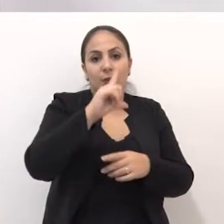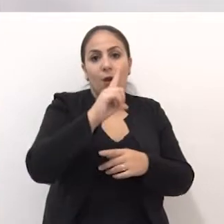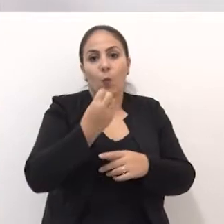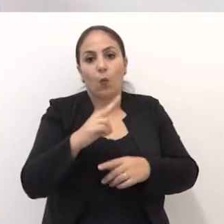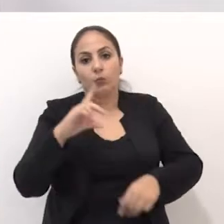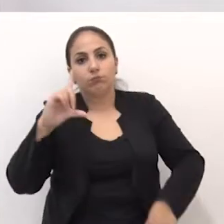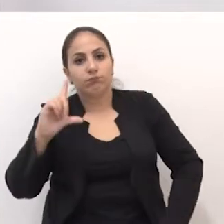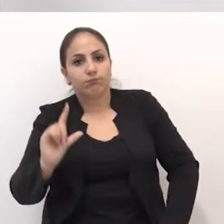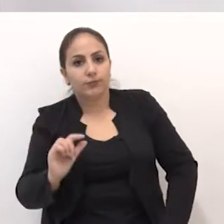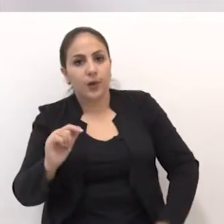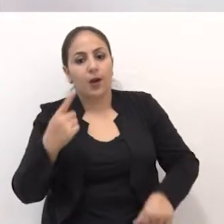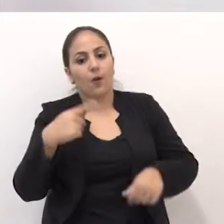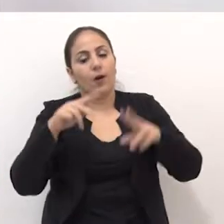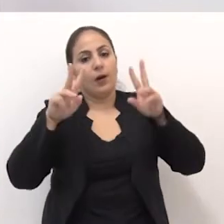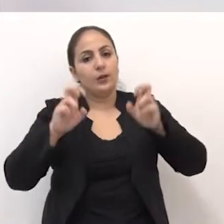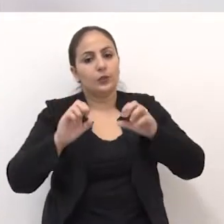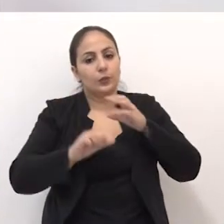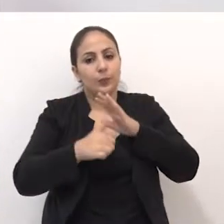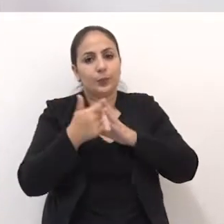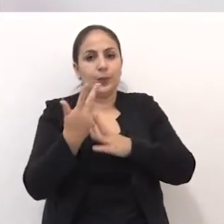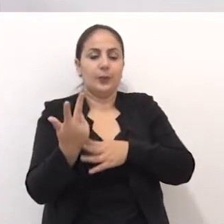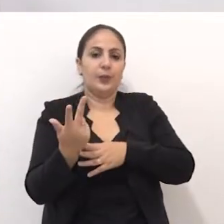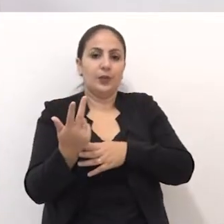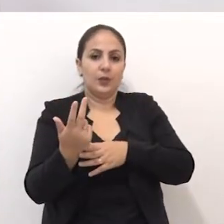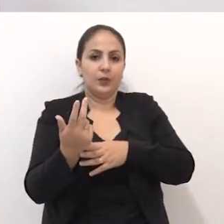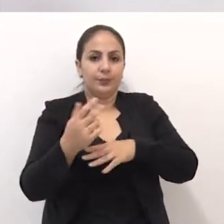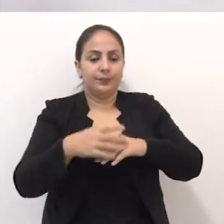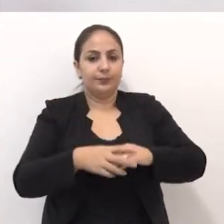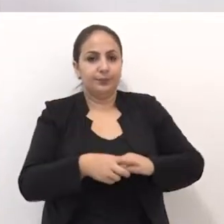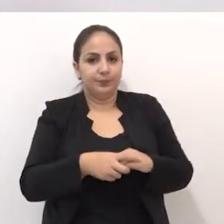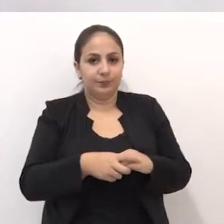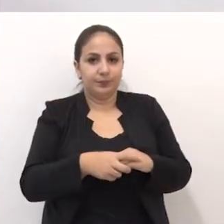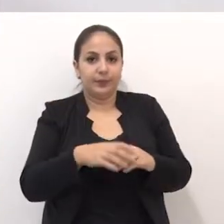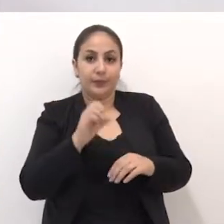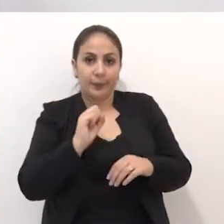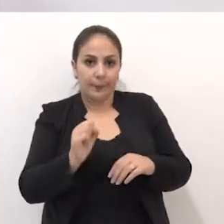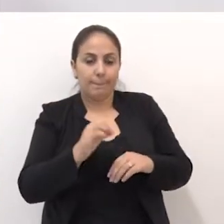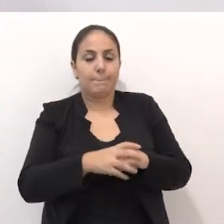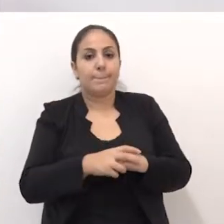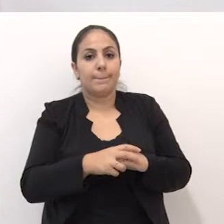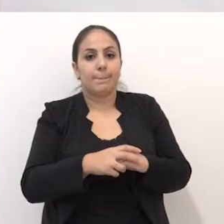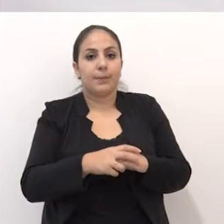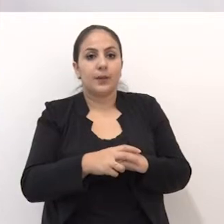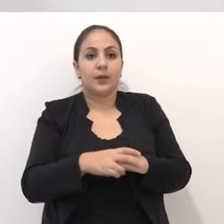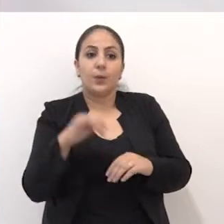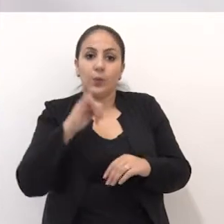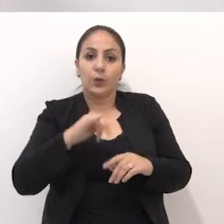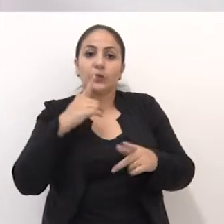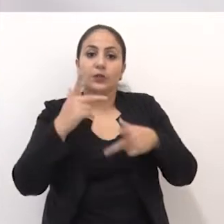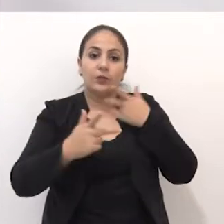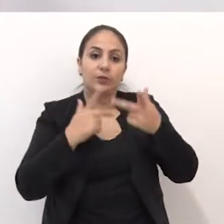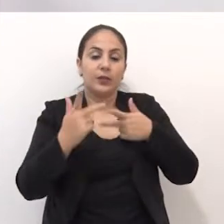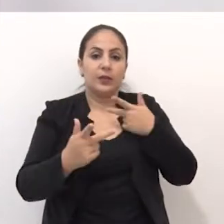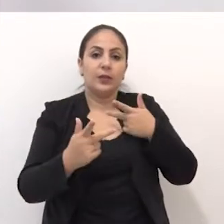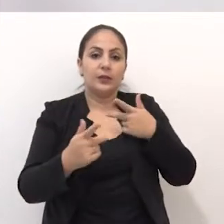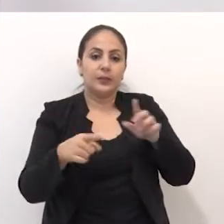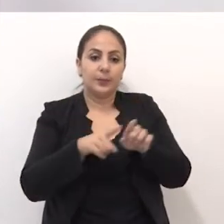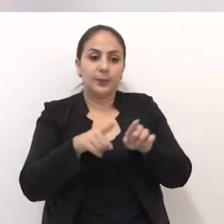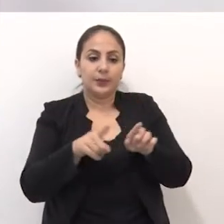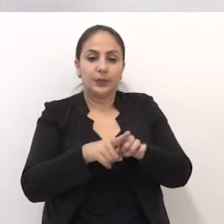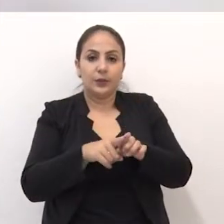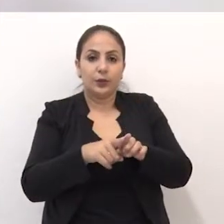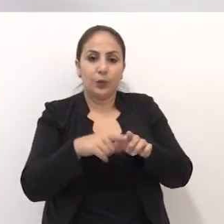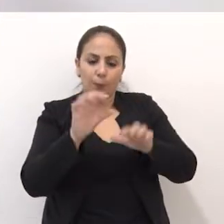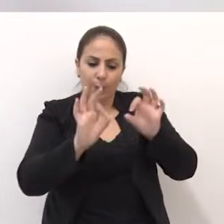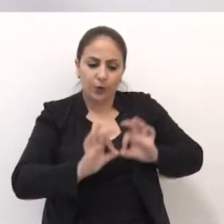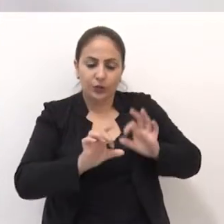certeza será o tema agora no primeiro quadrimestre. Importante também destacar, que já veio do Executivo, um projeto de